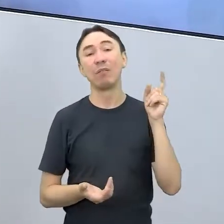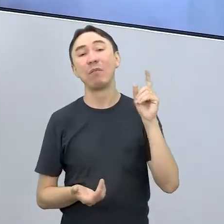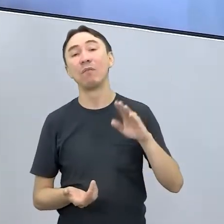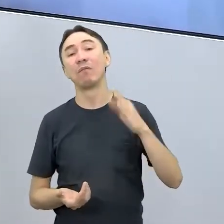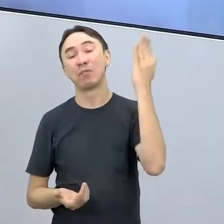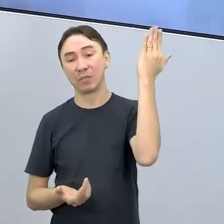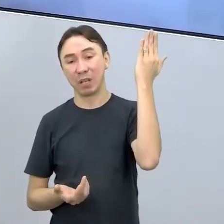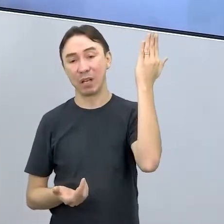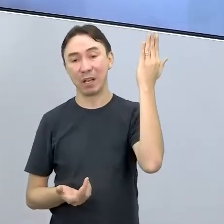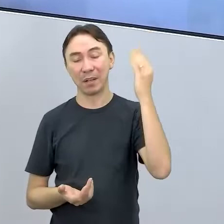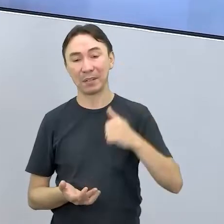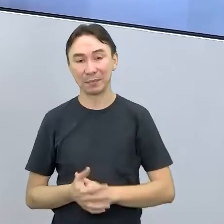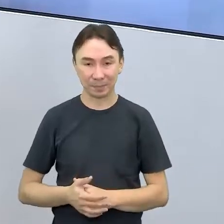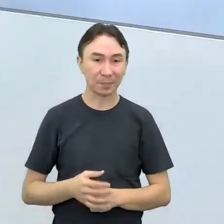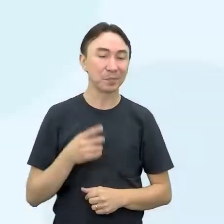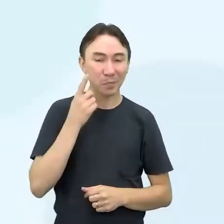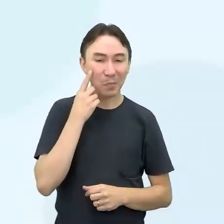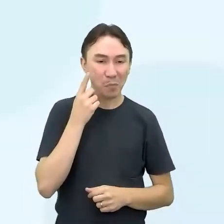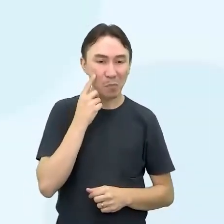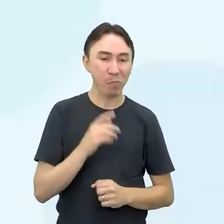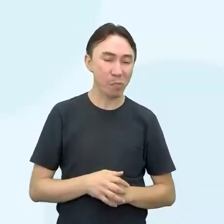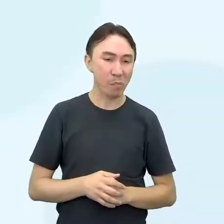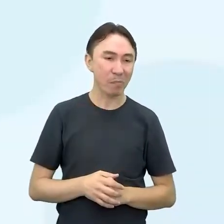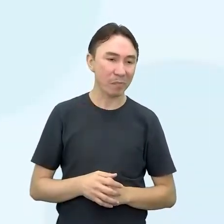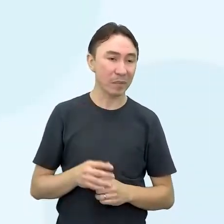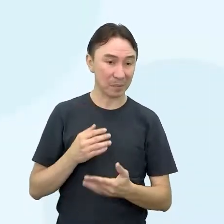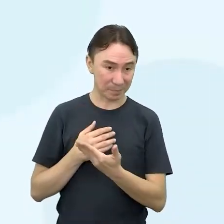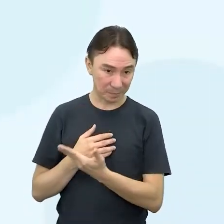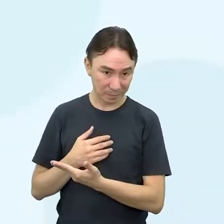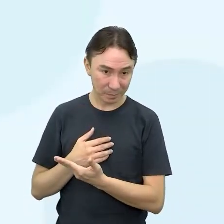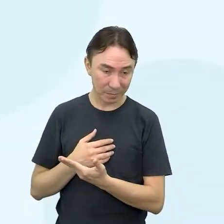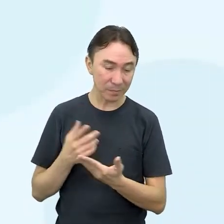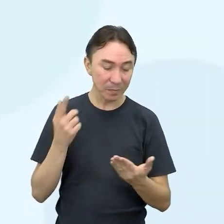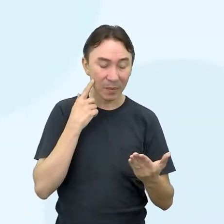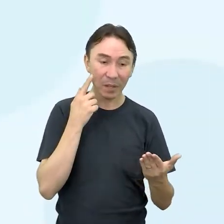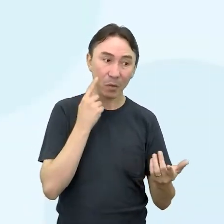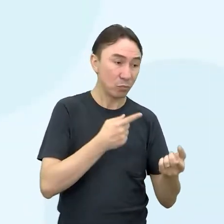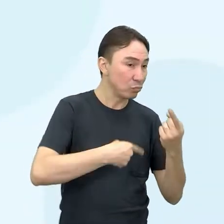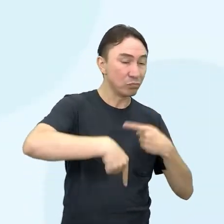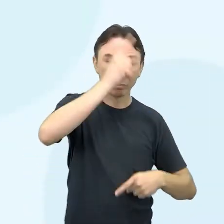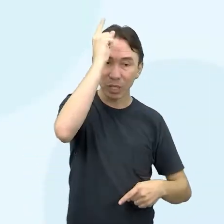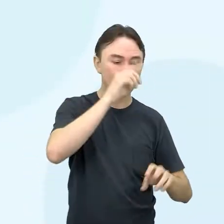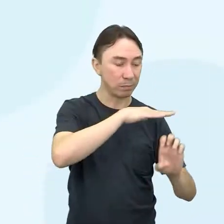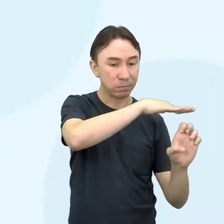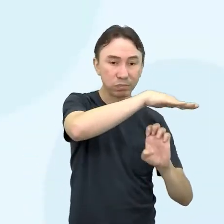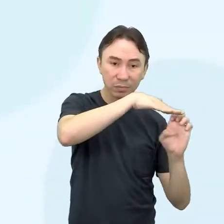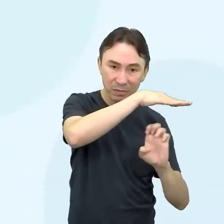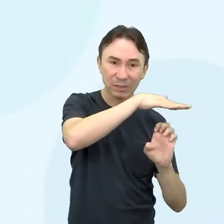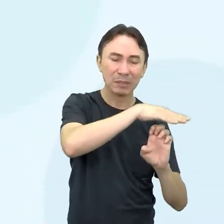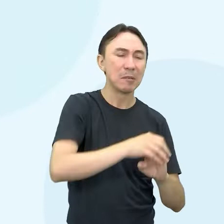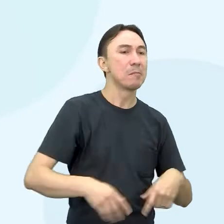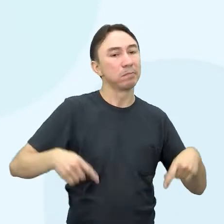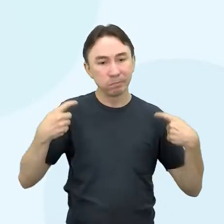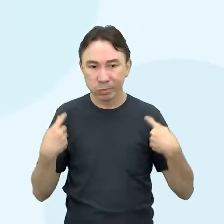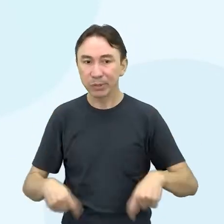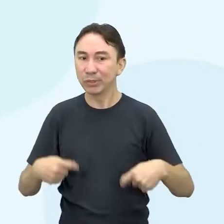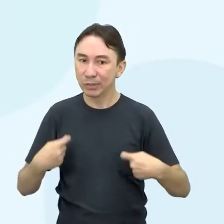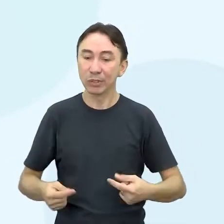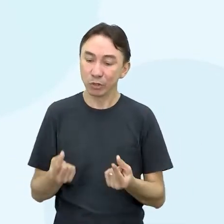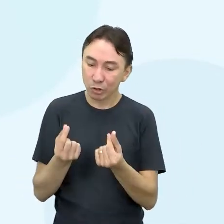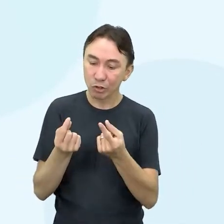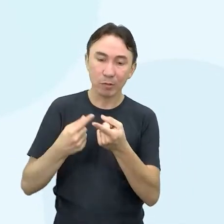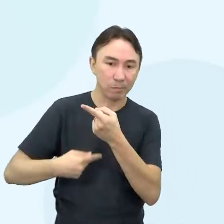falsa? Dá uma olhada de novo na tela, olha lá. Um empreendimento de sucesso necessariamente precisa